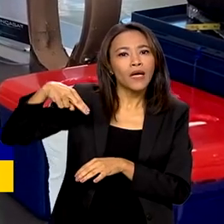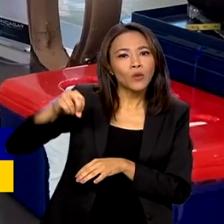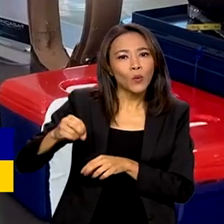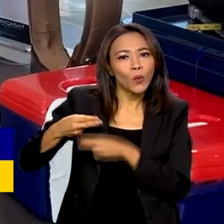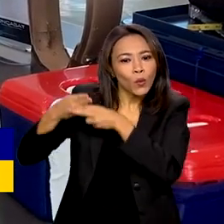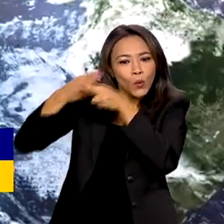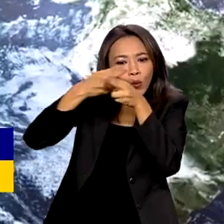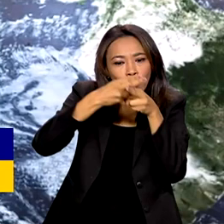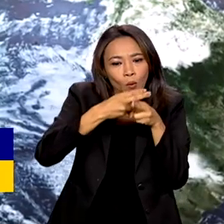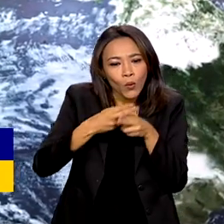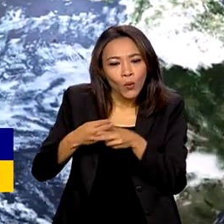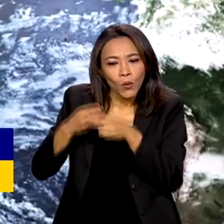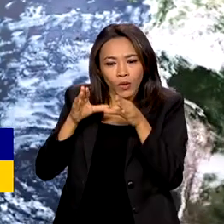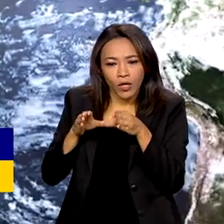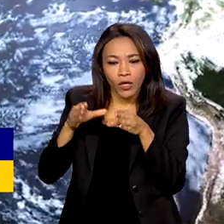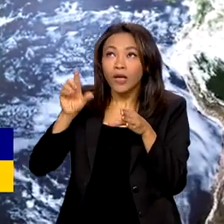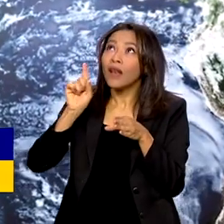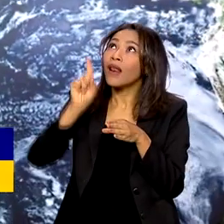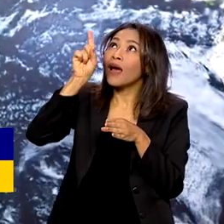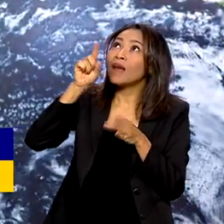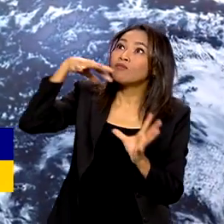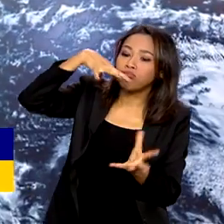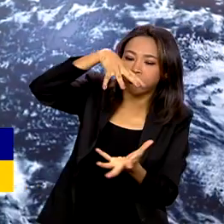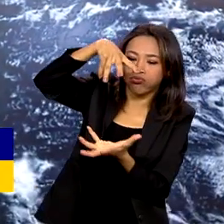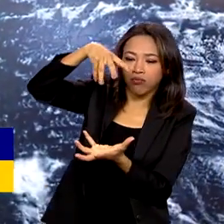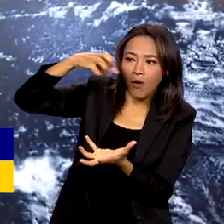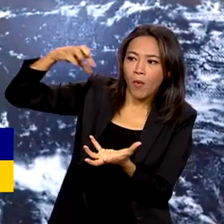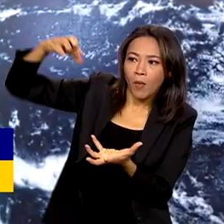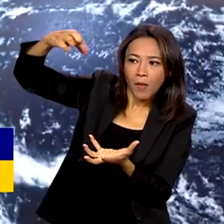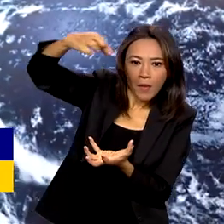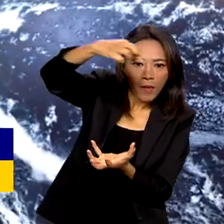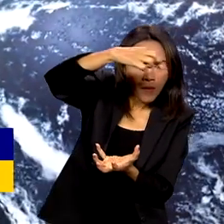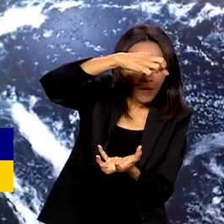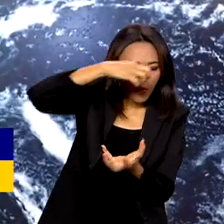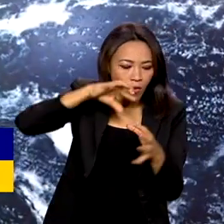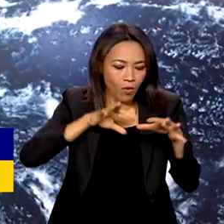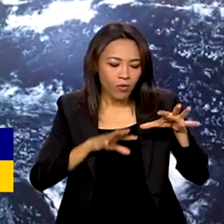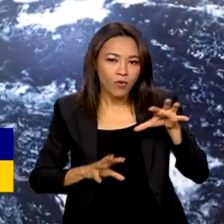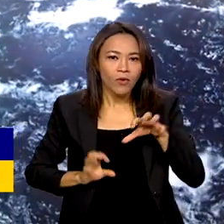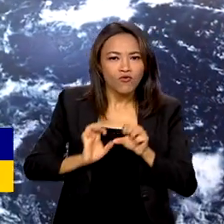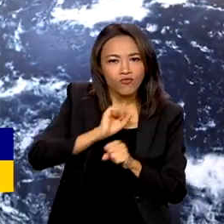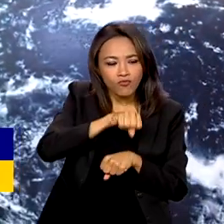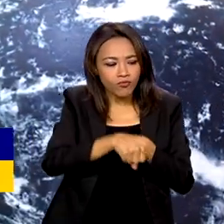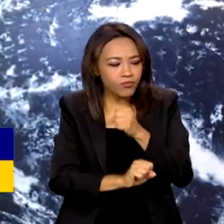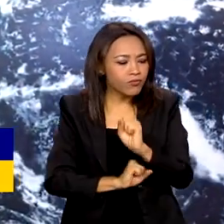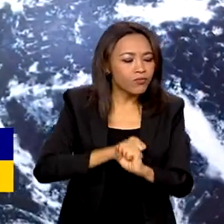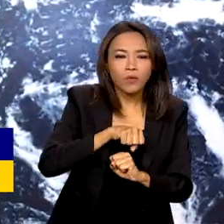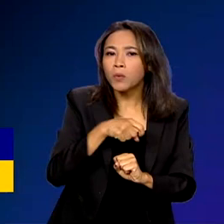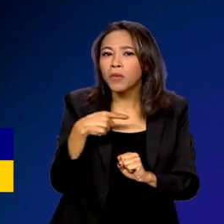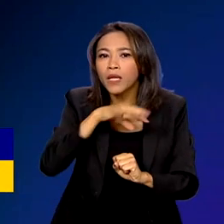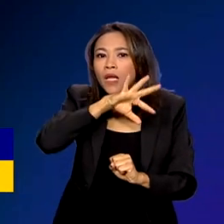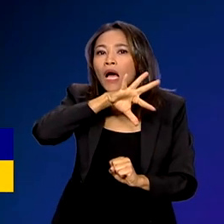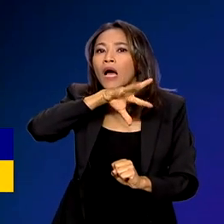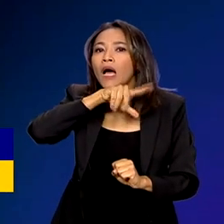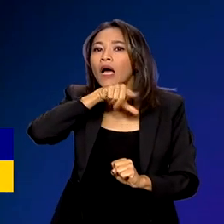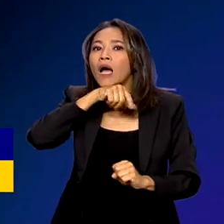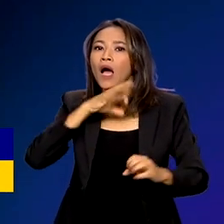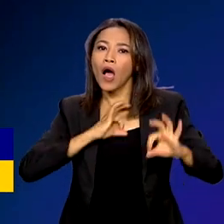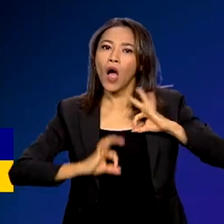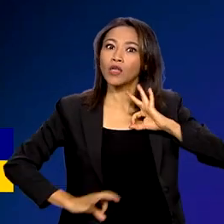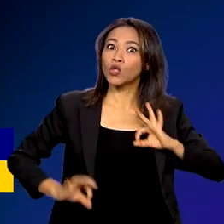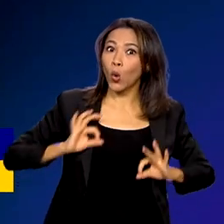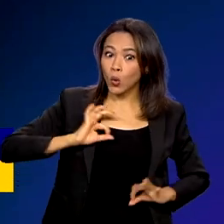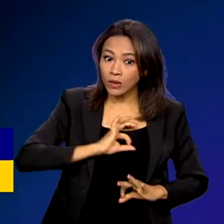formato de cubo, que monitora do alto o comportamento das onças pintadas na Amazônia. Em terra, as onças